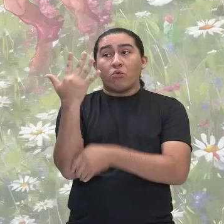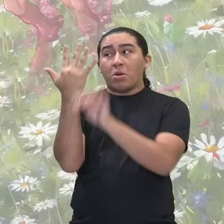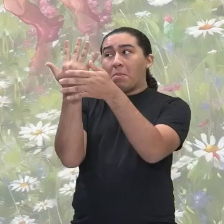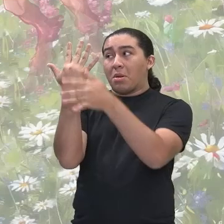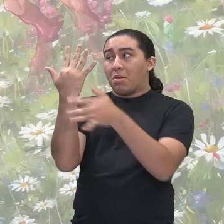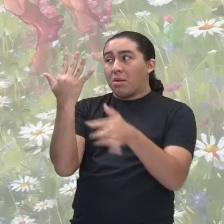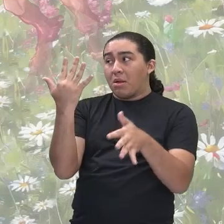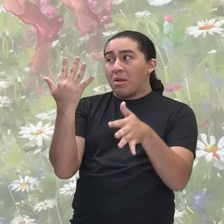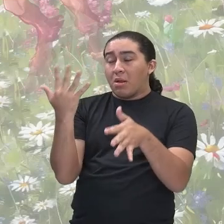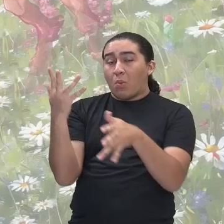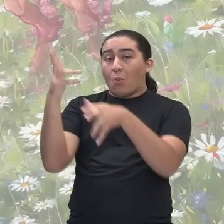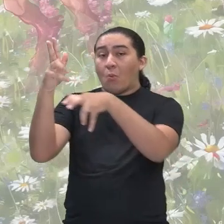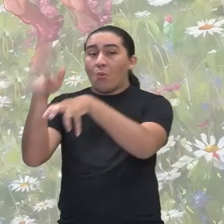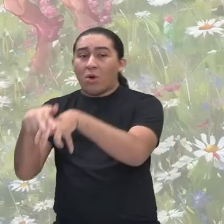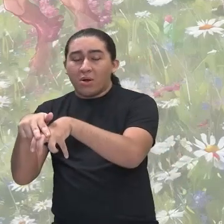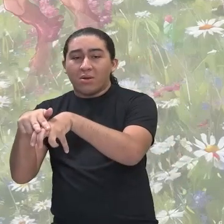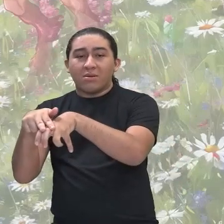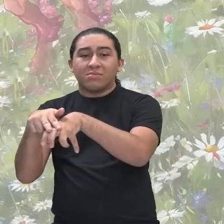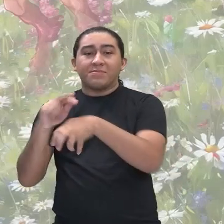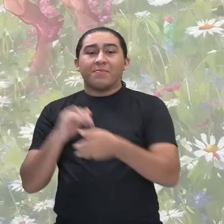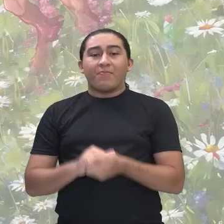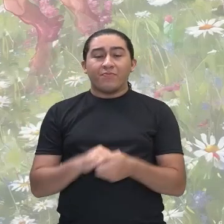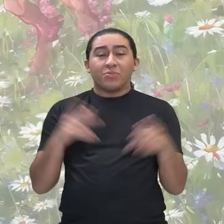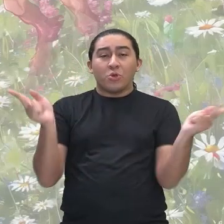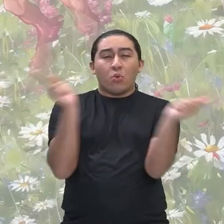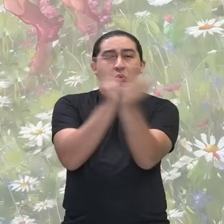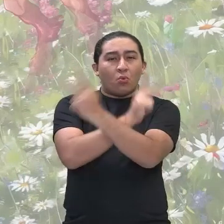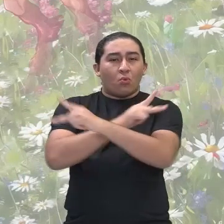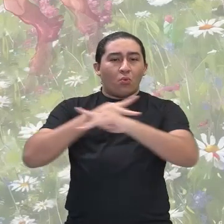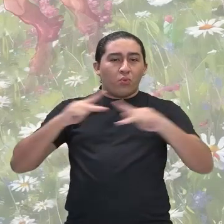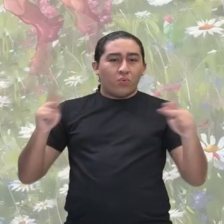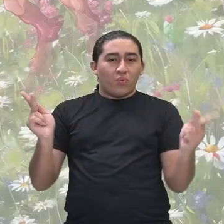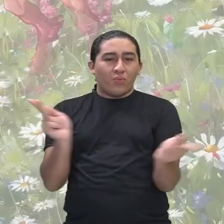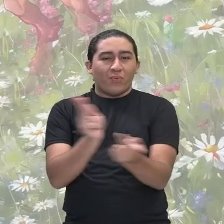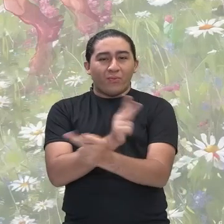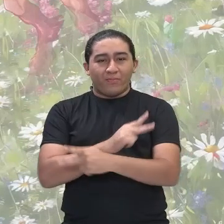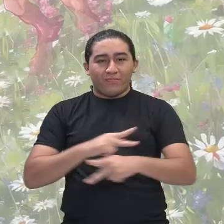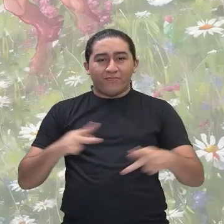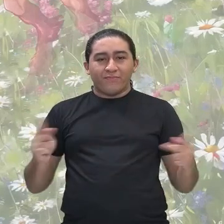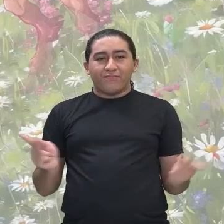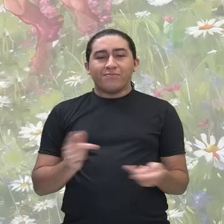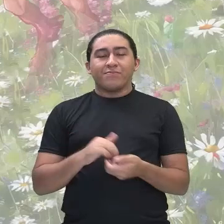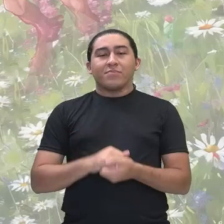para, ora nos ares sussurrando gira.